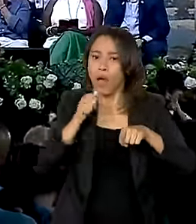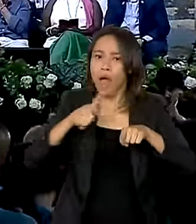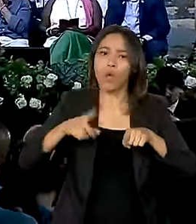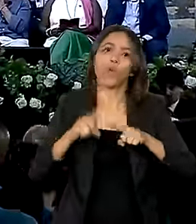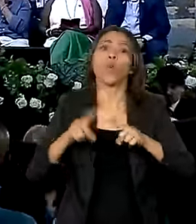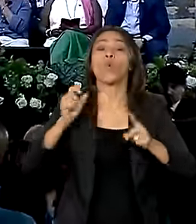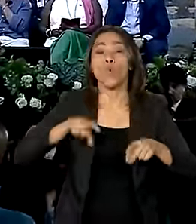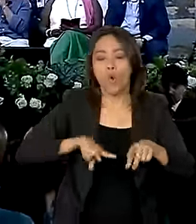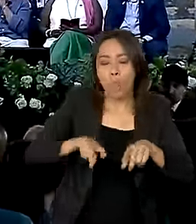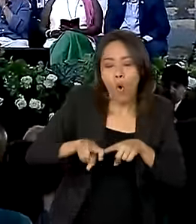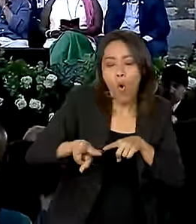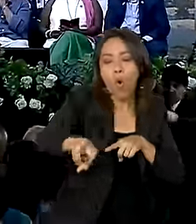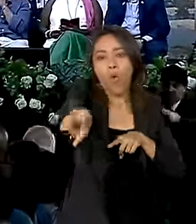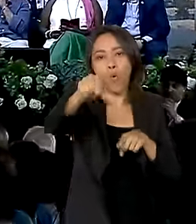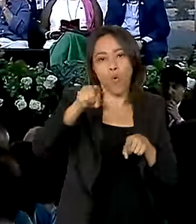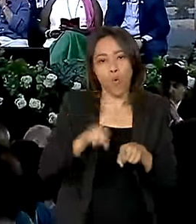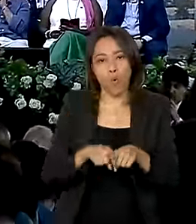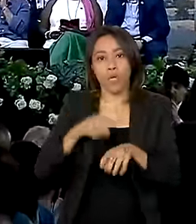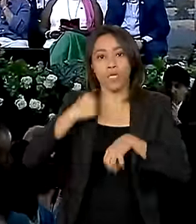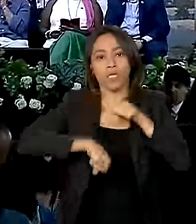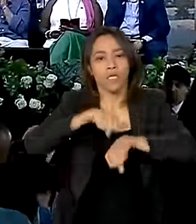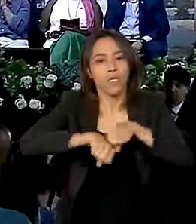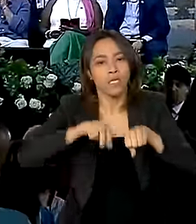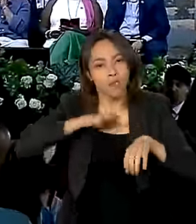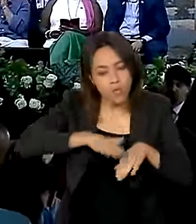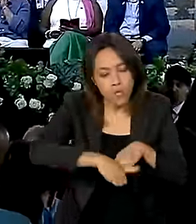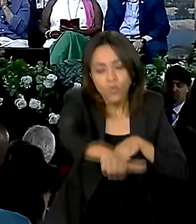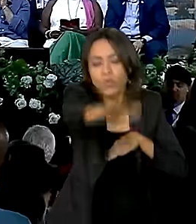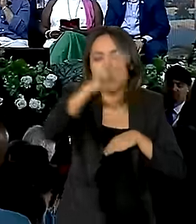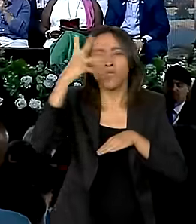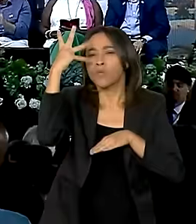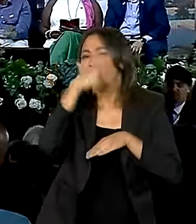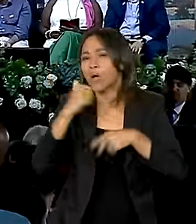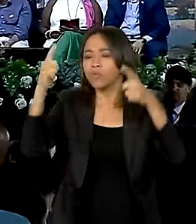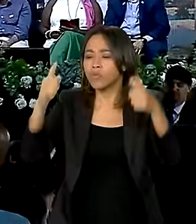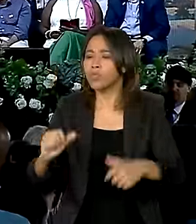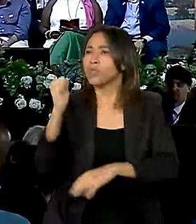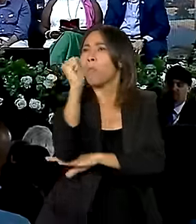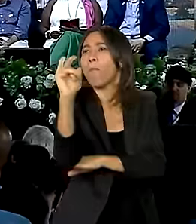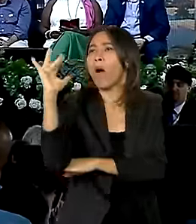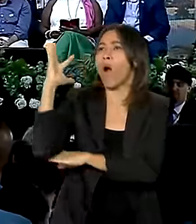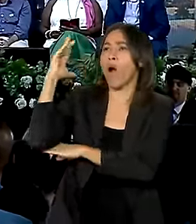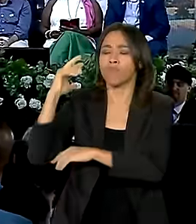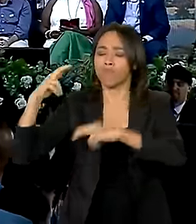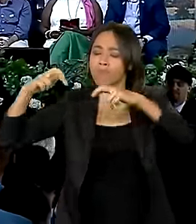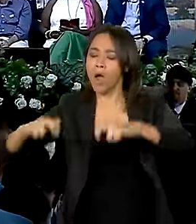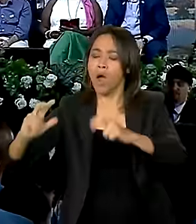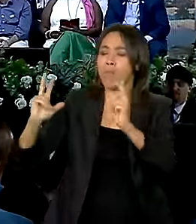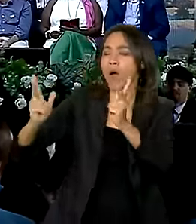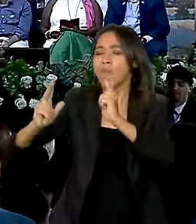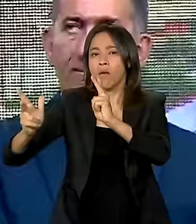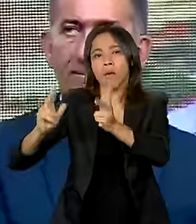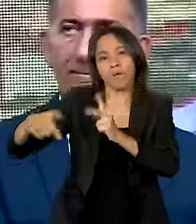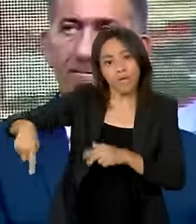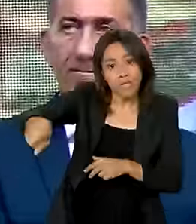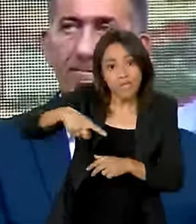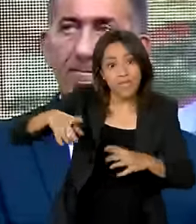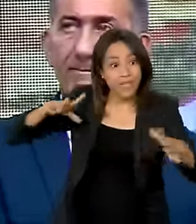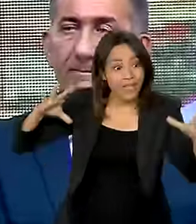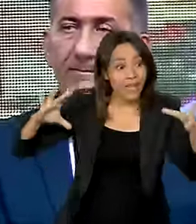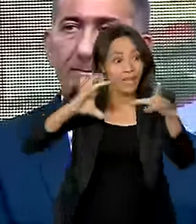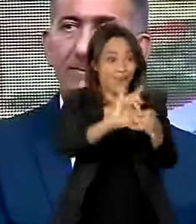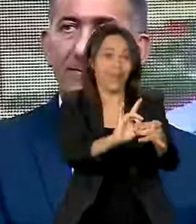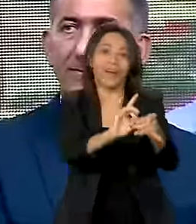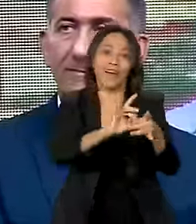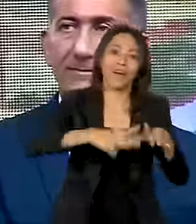pista para cooper, pista para ciclismo e vai se transformar num parque que vai integrar a cidade de